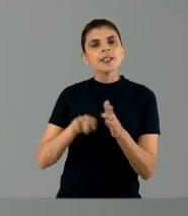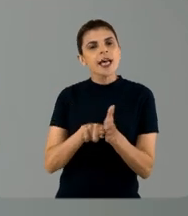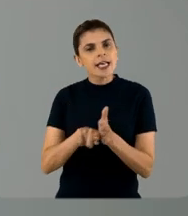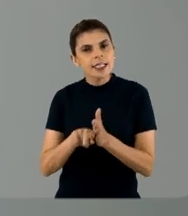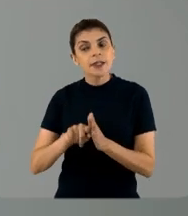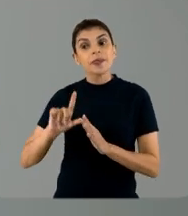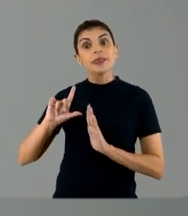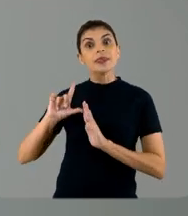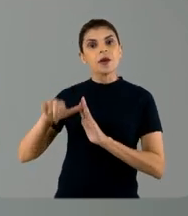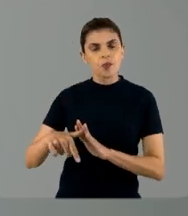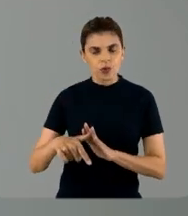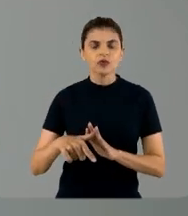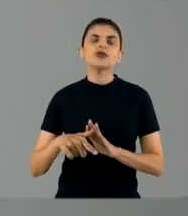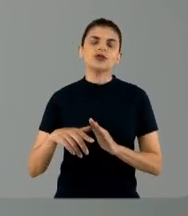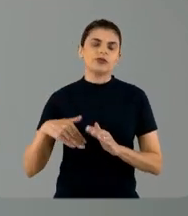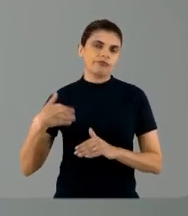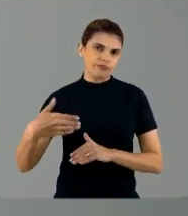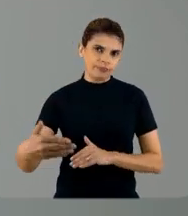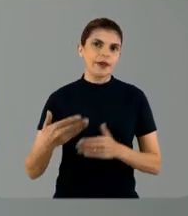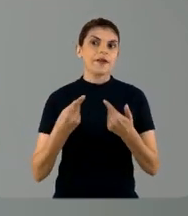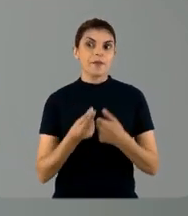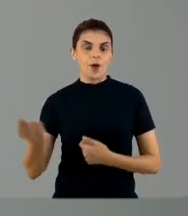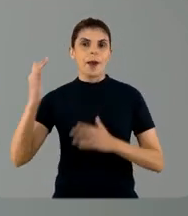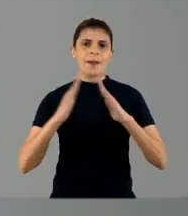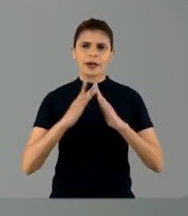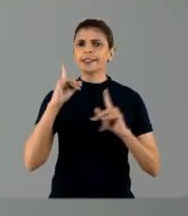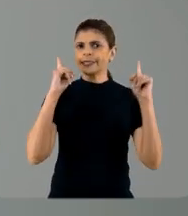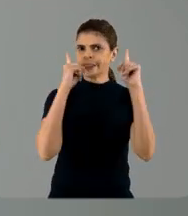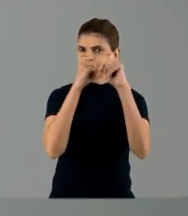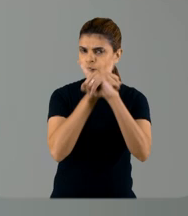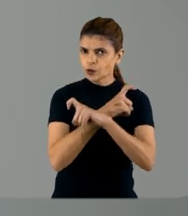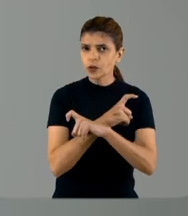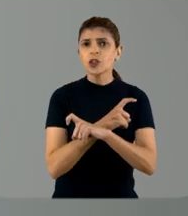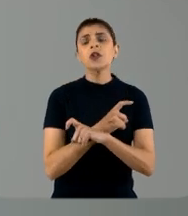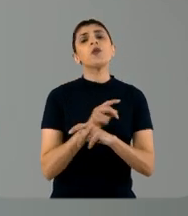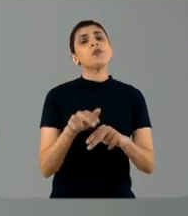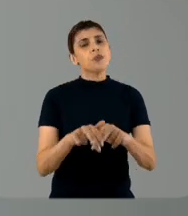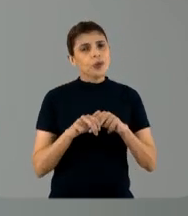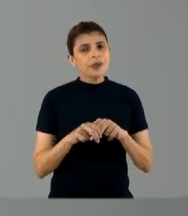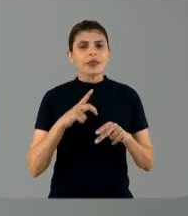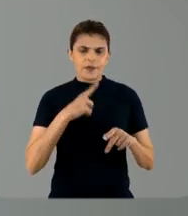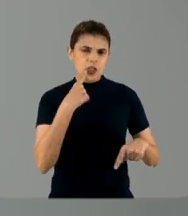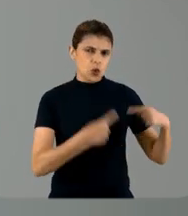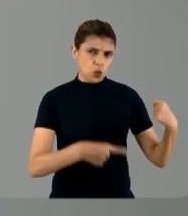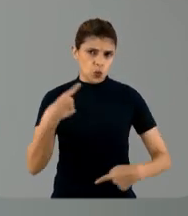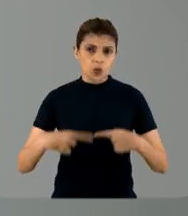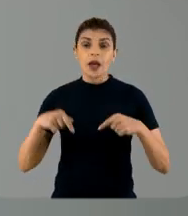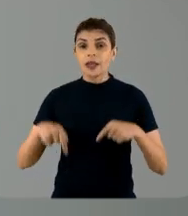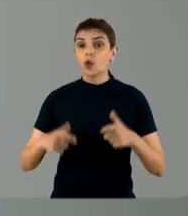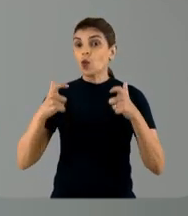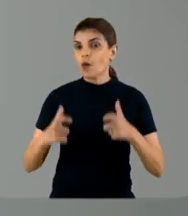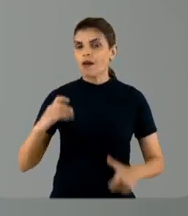após a alta vai complicar ainda mais. Se a Roseli quiser complementar isso, a gente teve uma discussão dessa aqui no